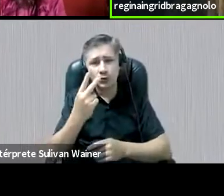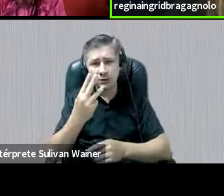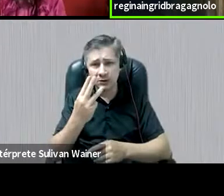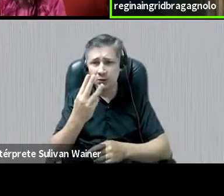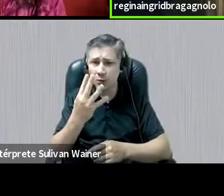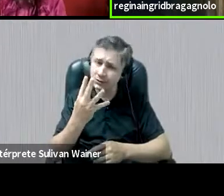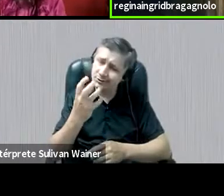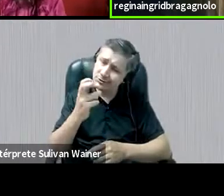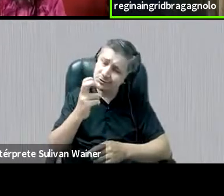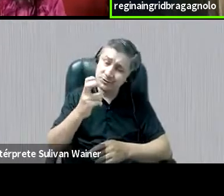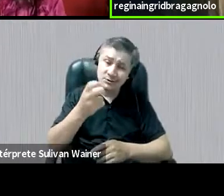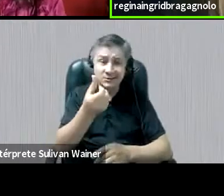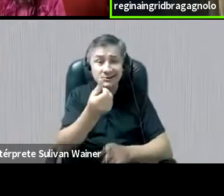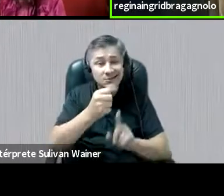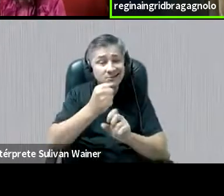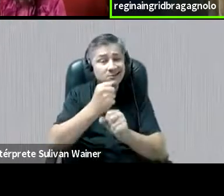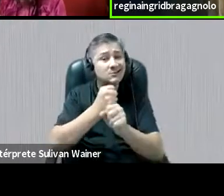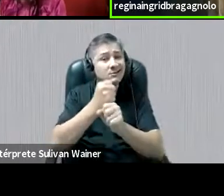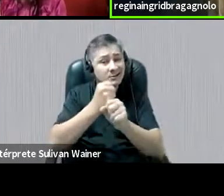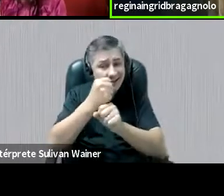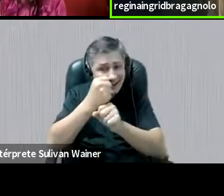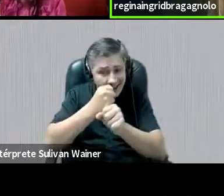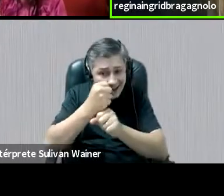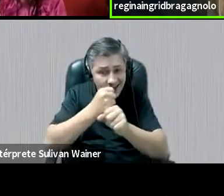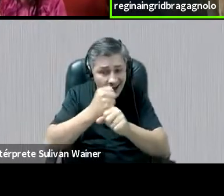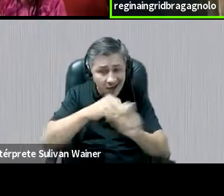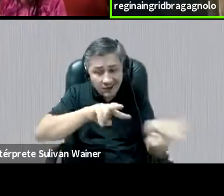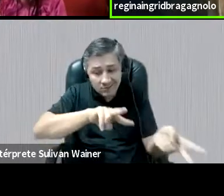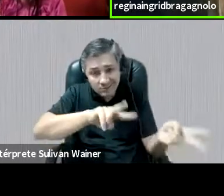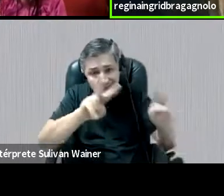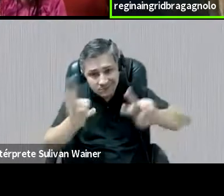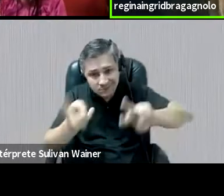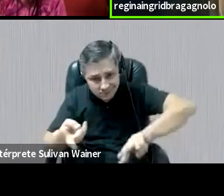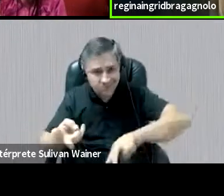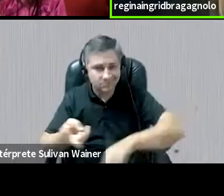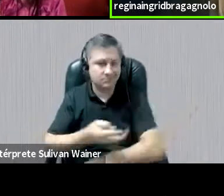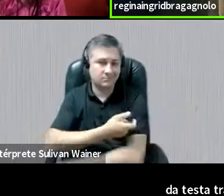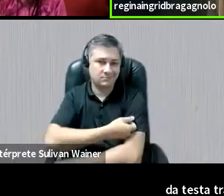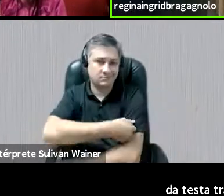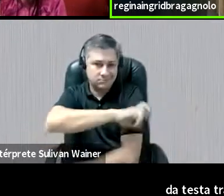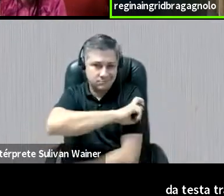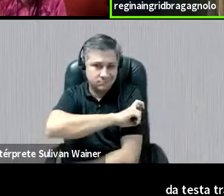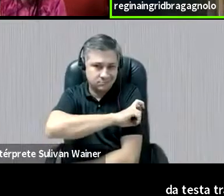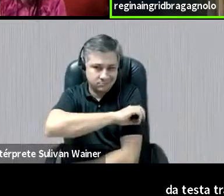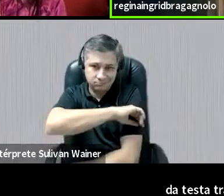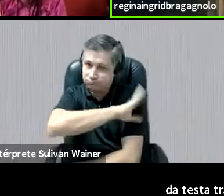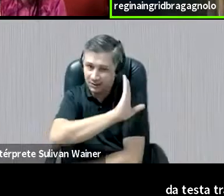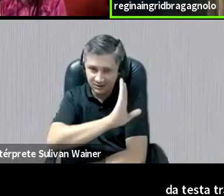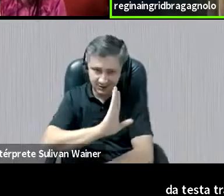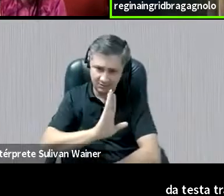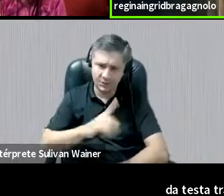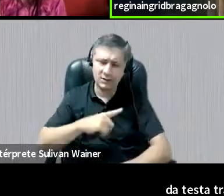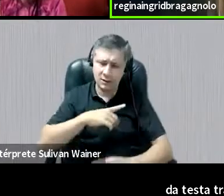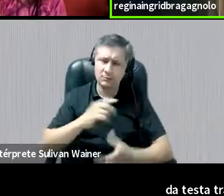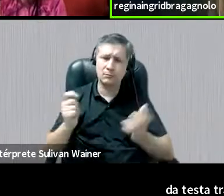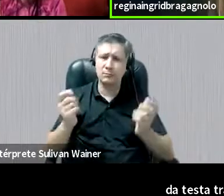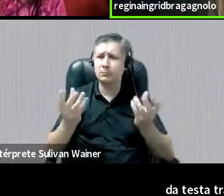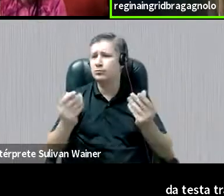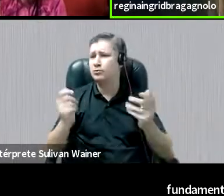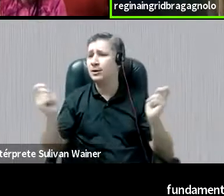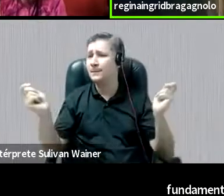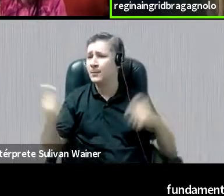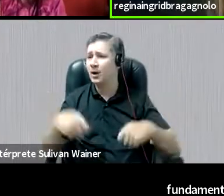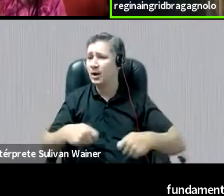5, 6 anos até essa transição para o ensino fundamental, né, e aí tem muitas possibilidades de troca, né, é uma memória